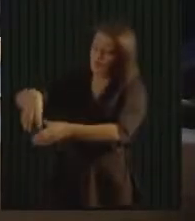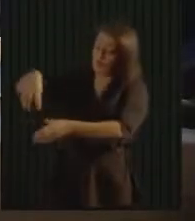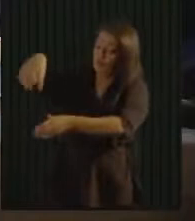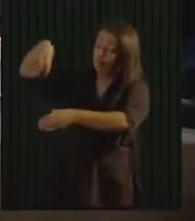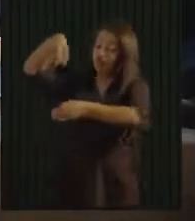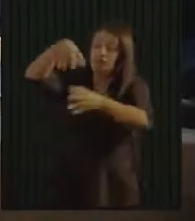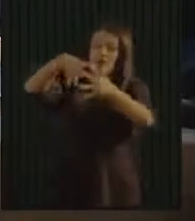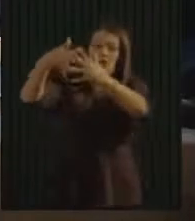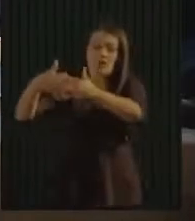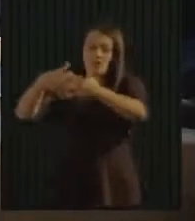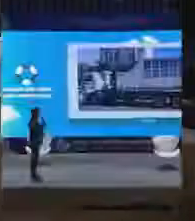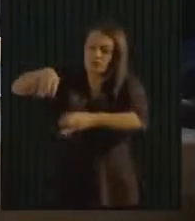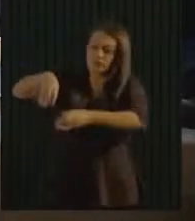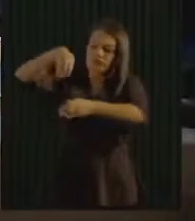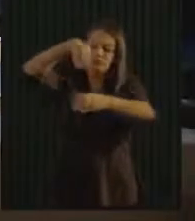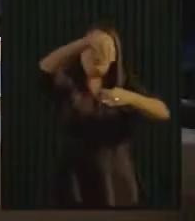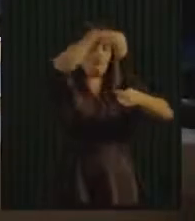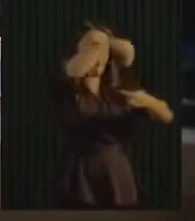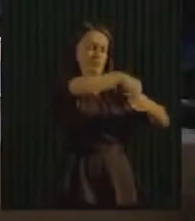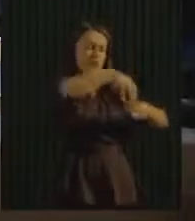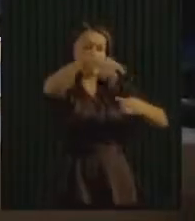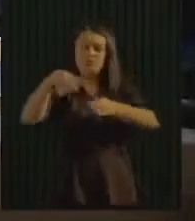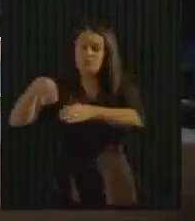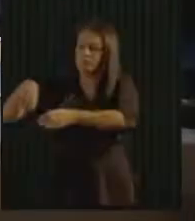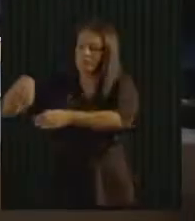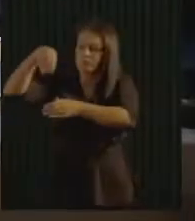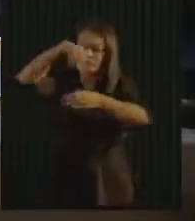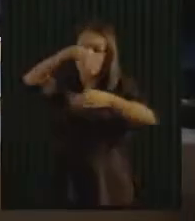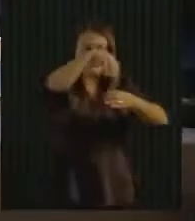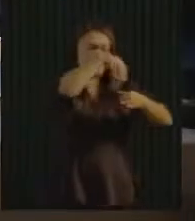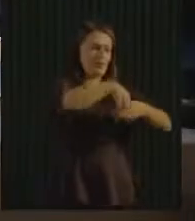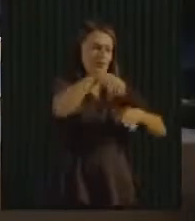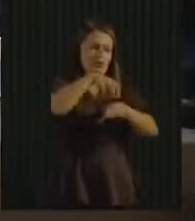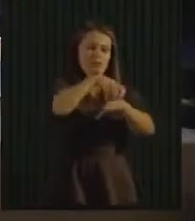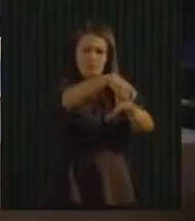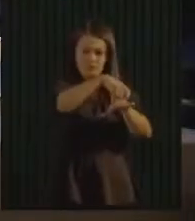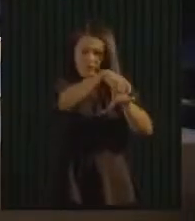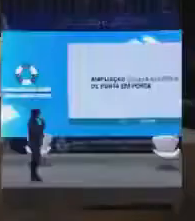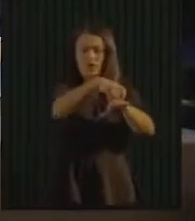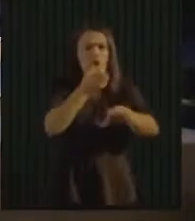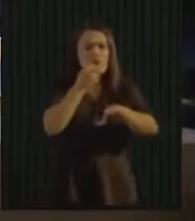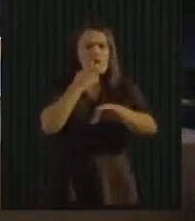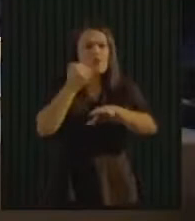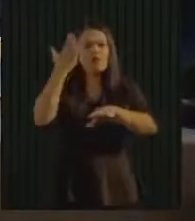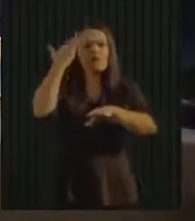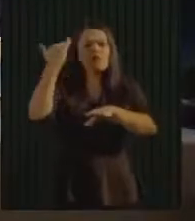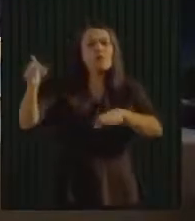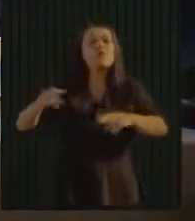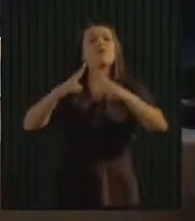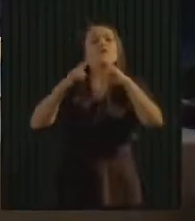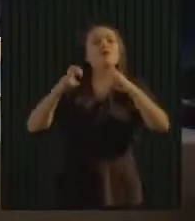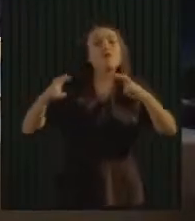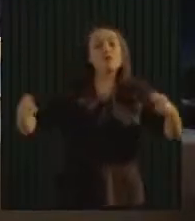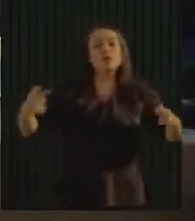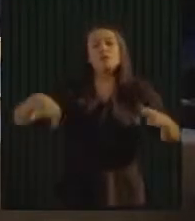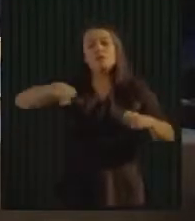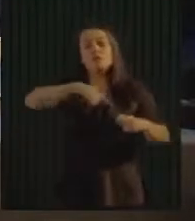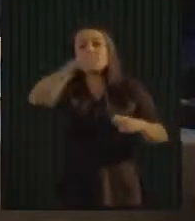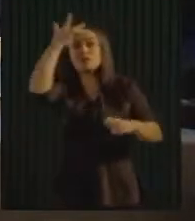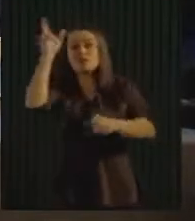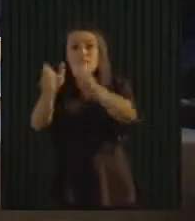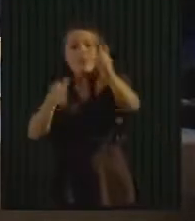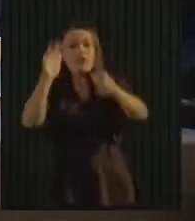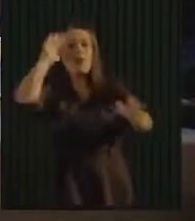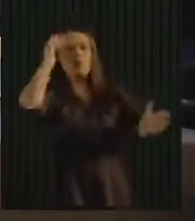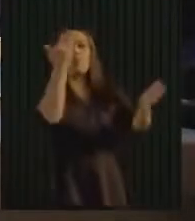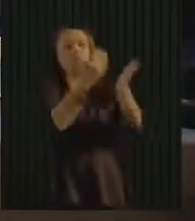vidro, mostrando os nossos investimentos na cidade, e o sucesso que isso está acontecendo em Florianópolis. Bom, agora a nossa